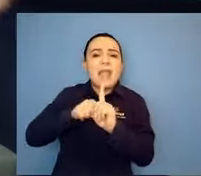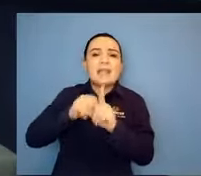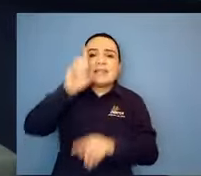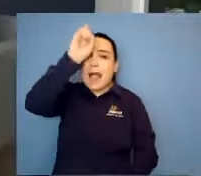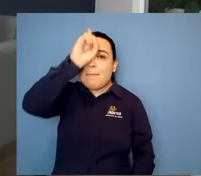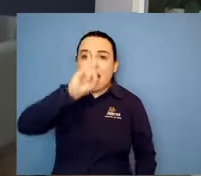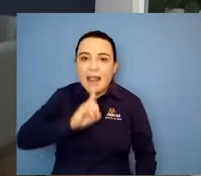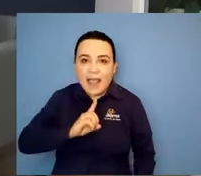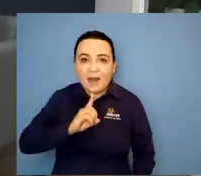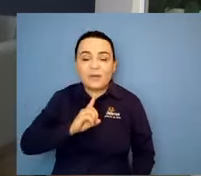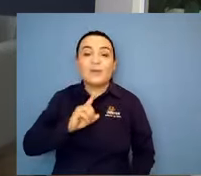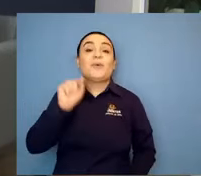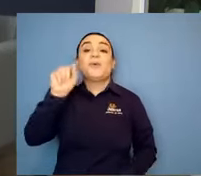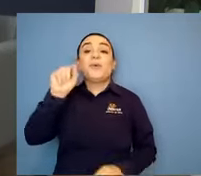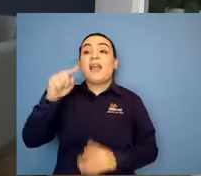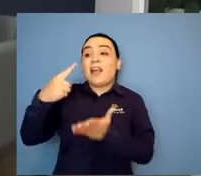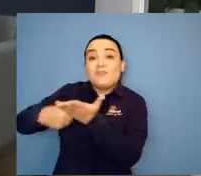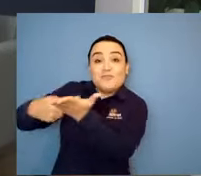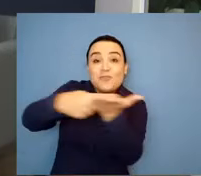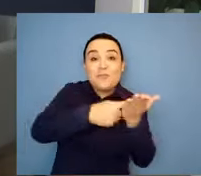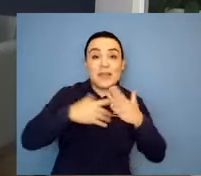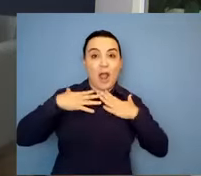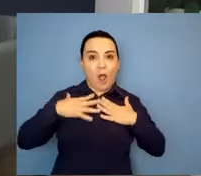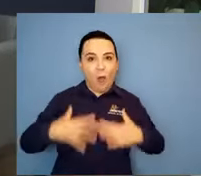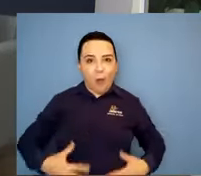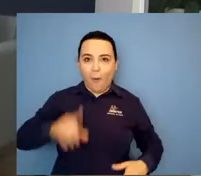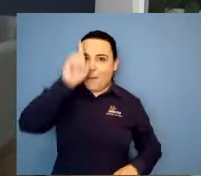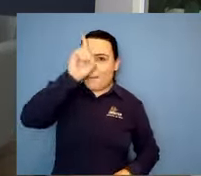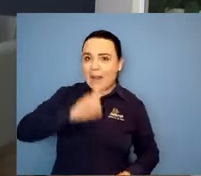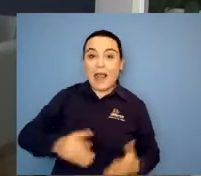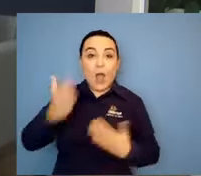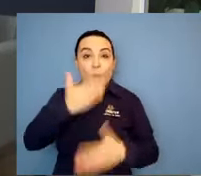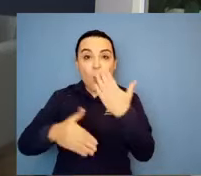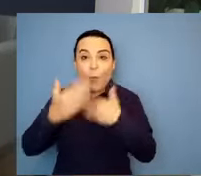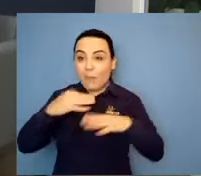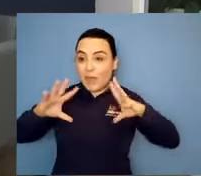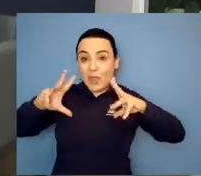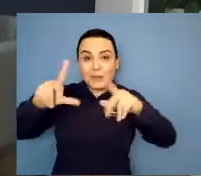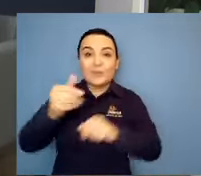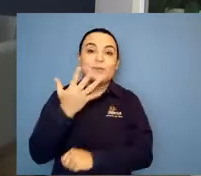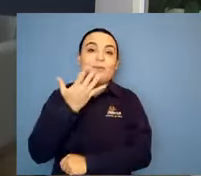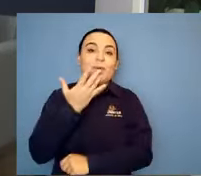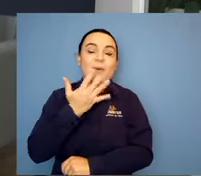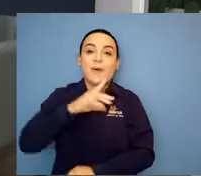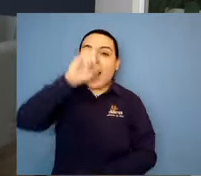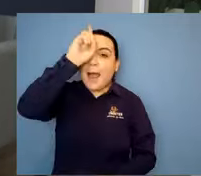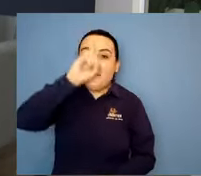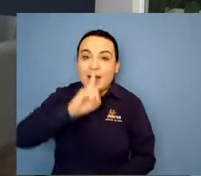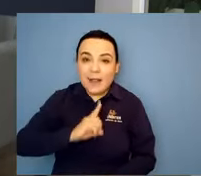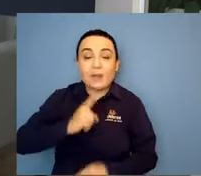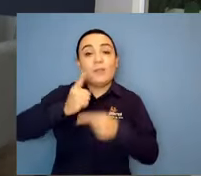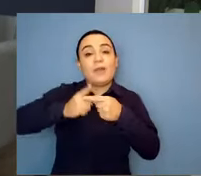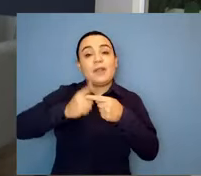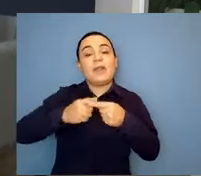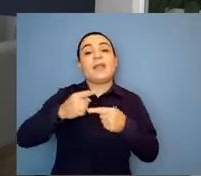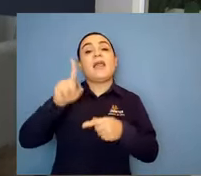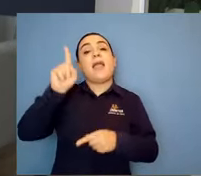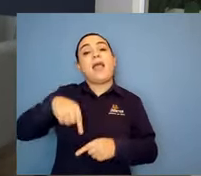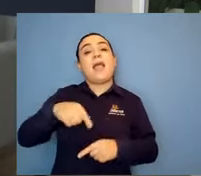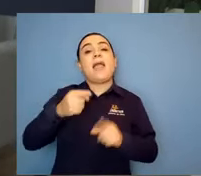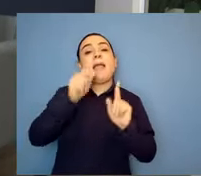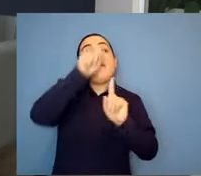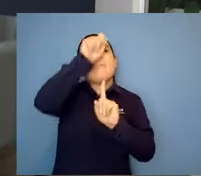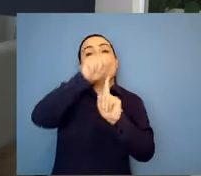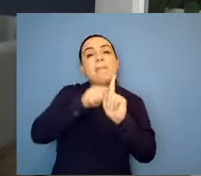está dando certo, né? As mães estão saindo de dentro de casa. E eu faço parte do Instituto Berbigier de Curitiba.